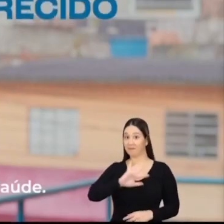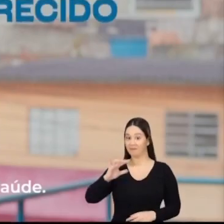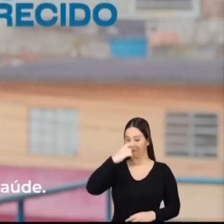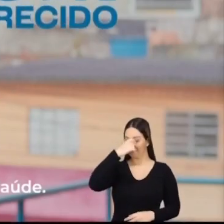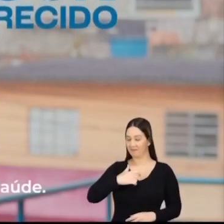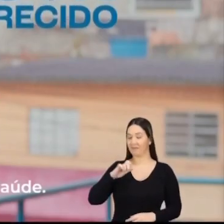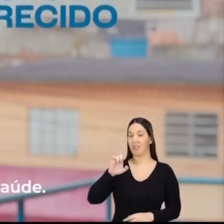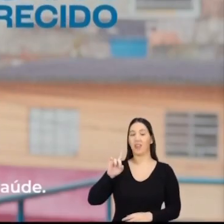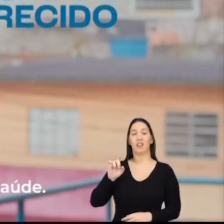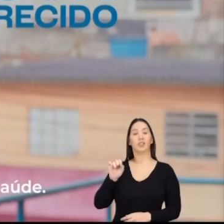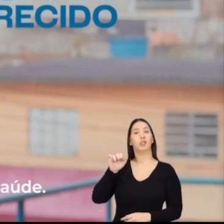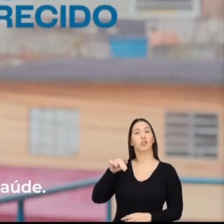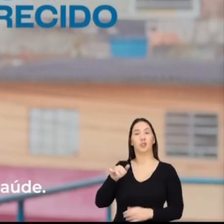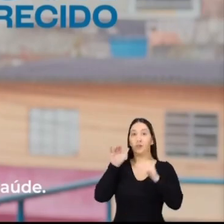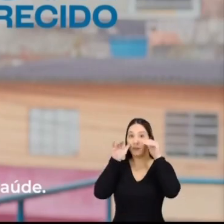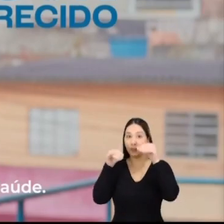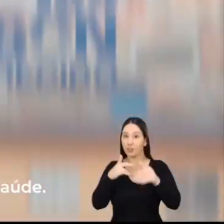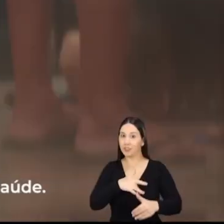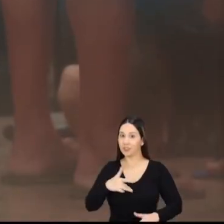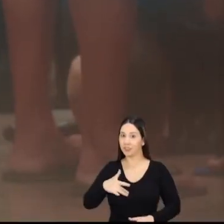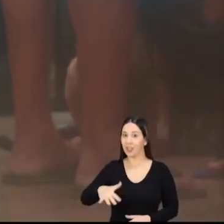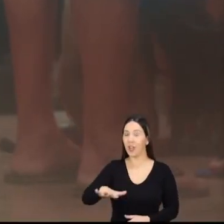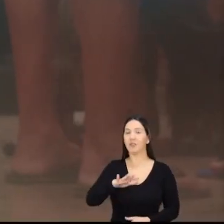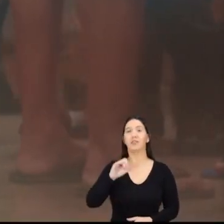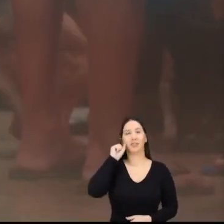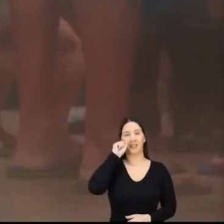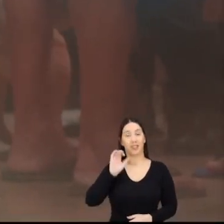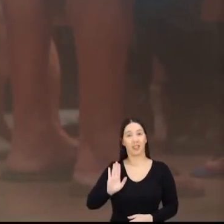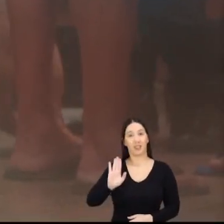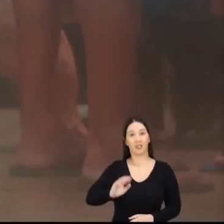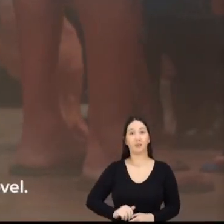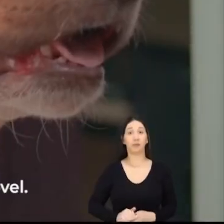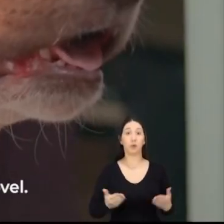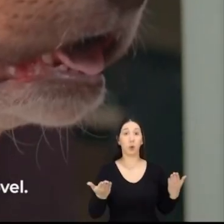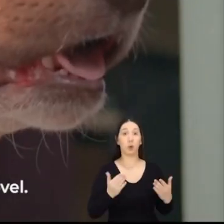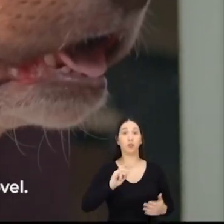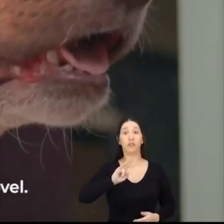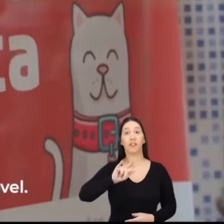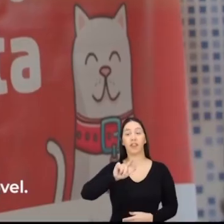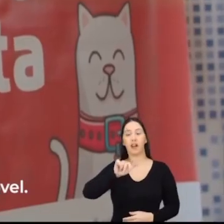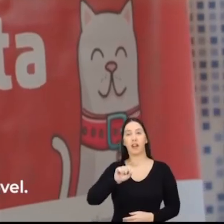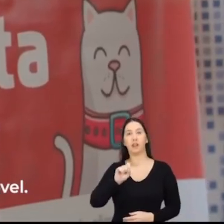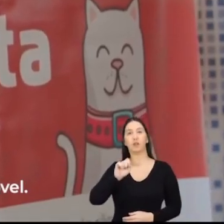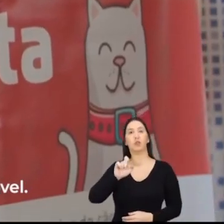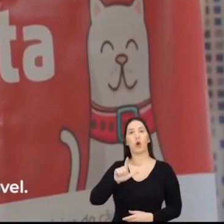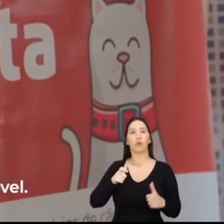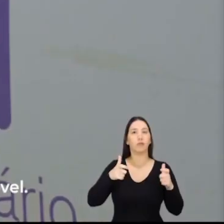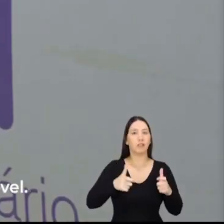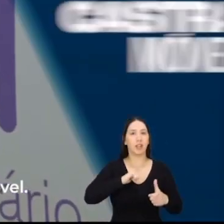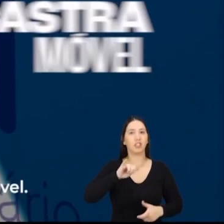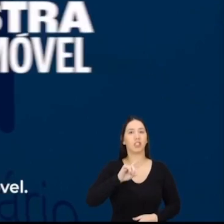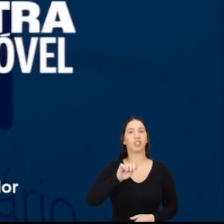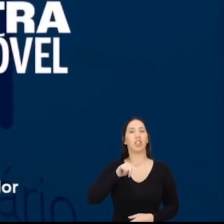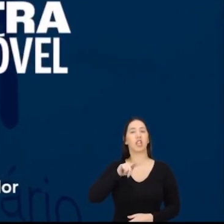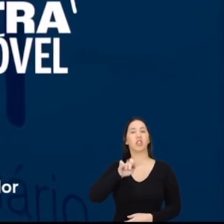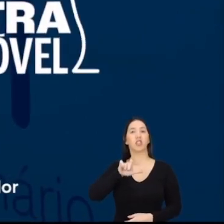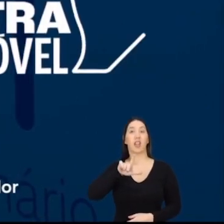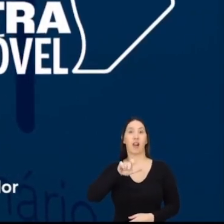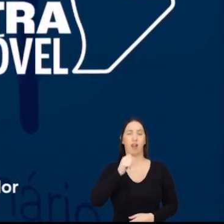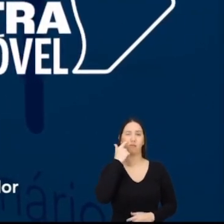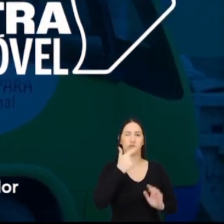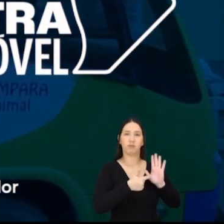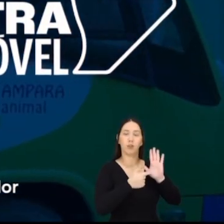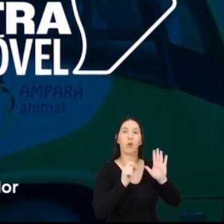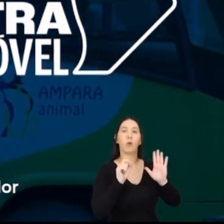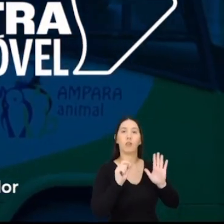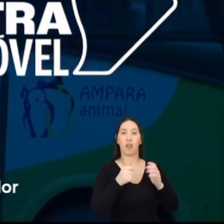Oi, eu sou Edson Aparecido, o senador da saúde. Hoje eu estou aqui na Vila do Sol, no Jardim Ângela, para visitar um caçamóvel. O